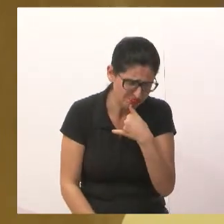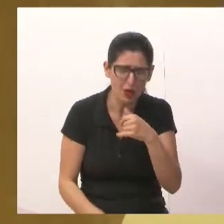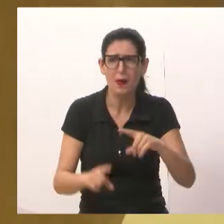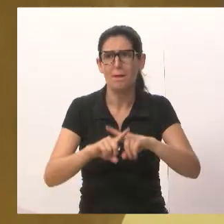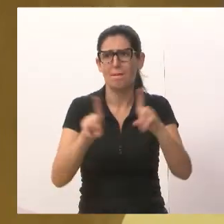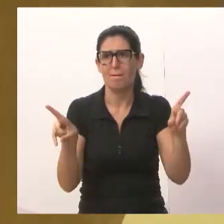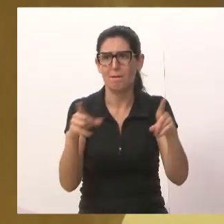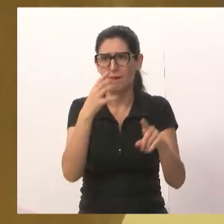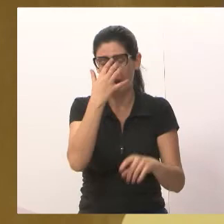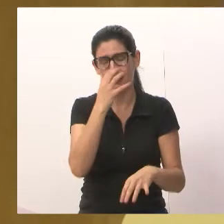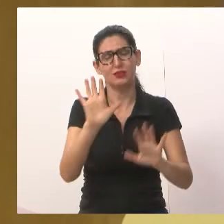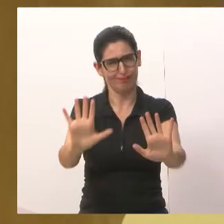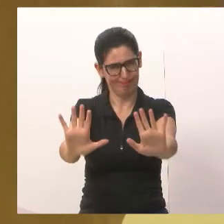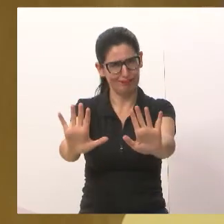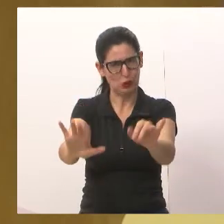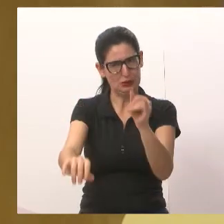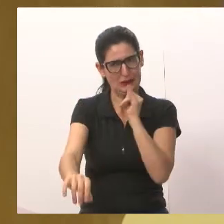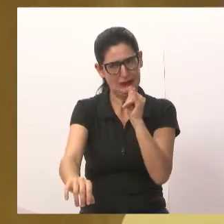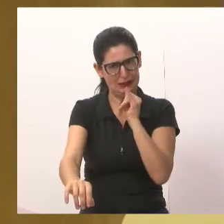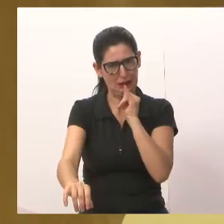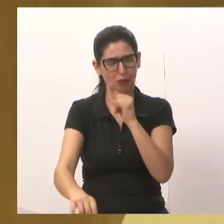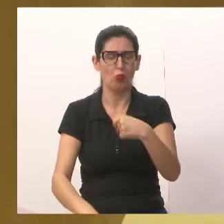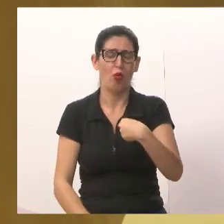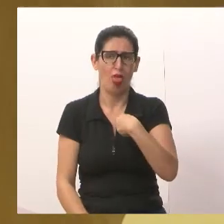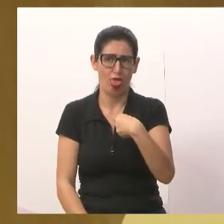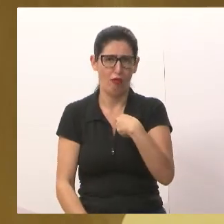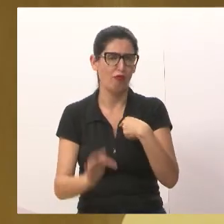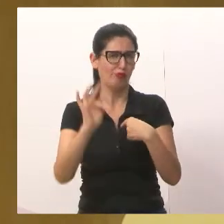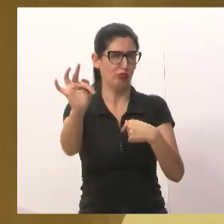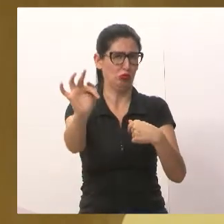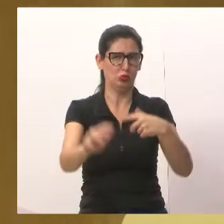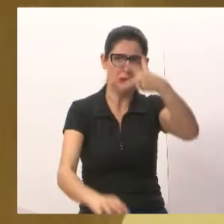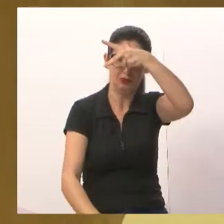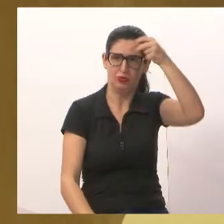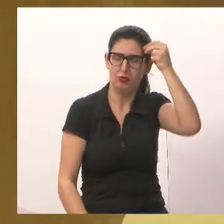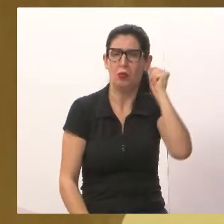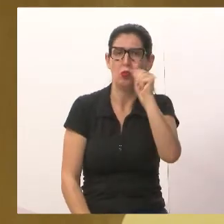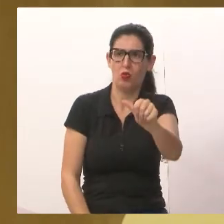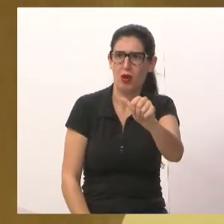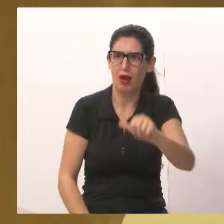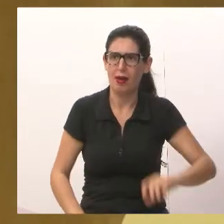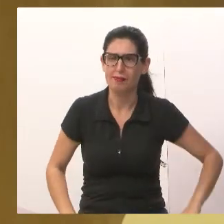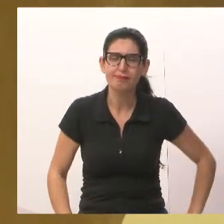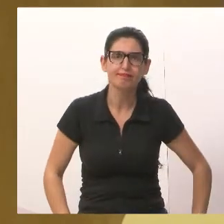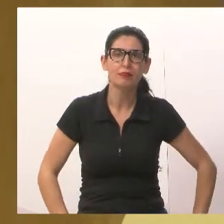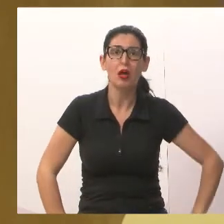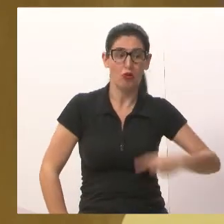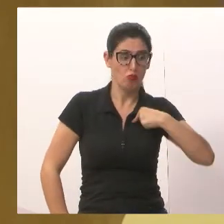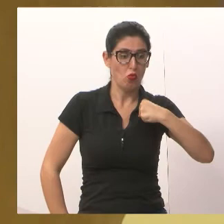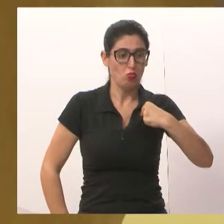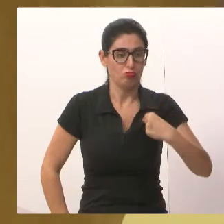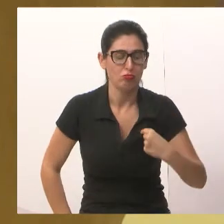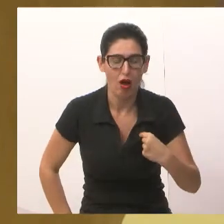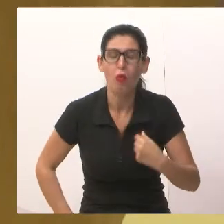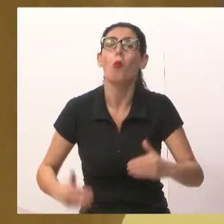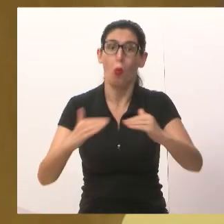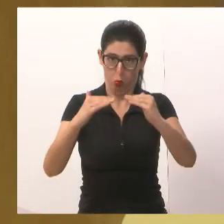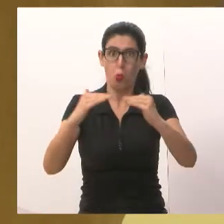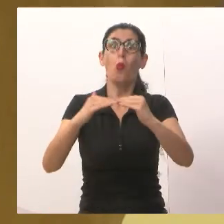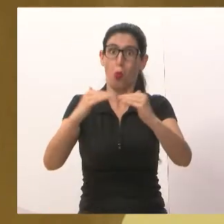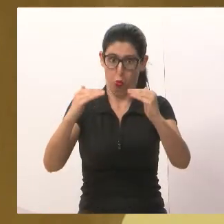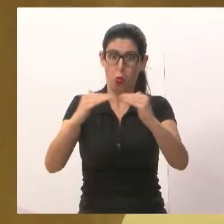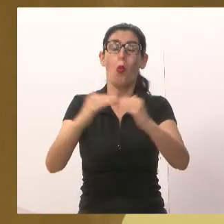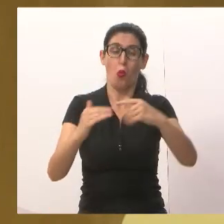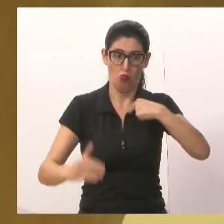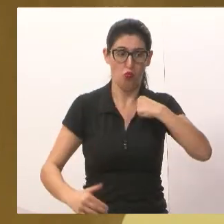Se eu fosse prefeita, eu daria condições para que todo o trabalho voluntário, principalmente de resgate,